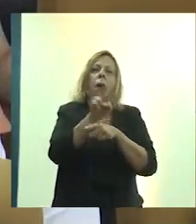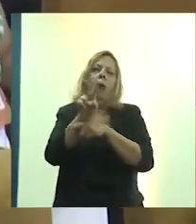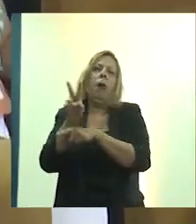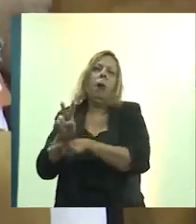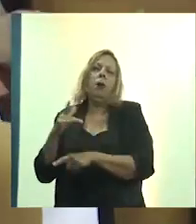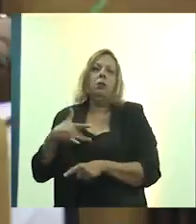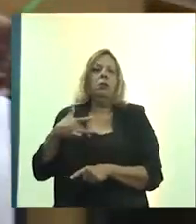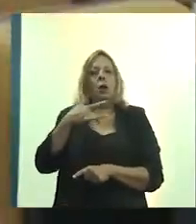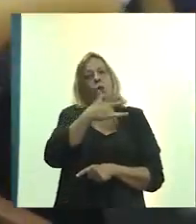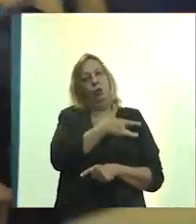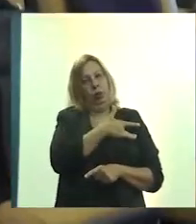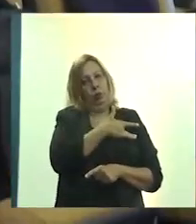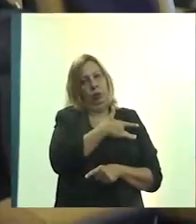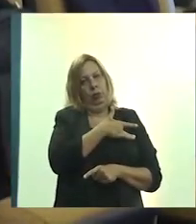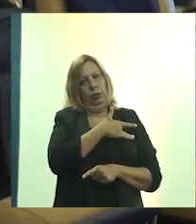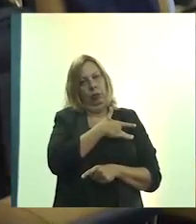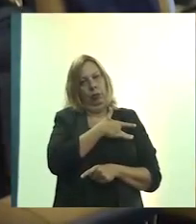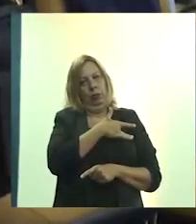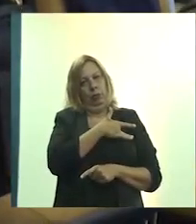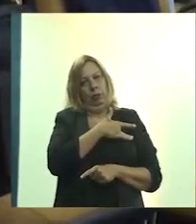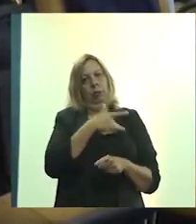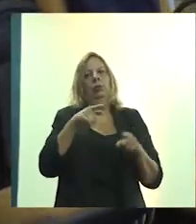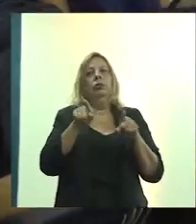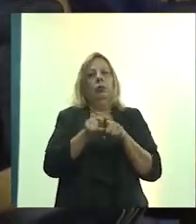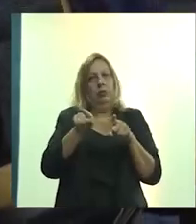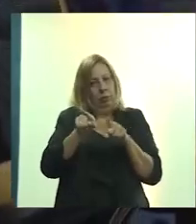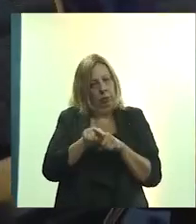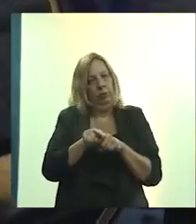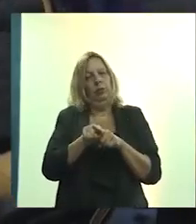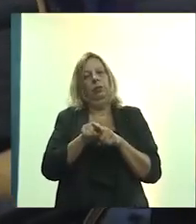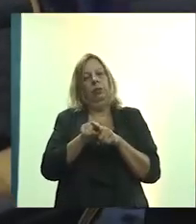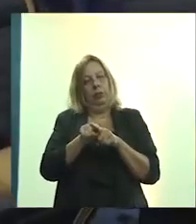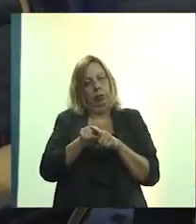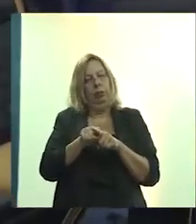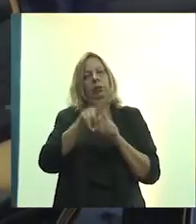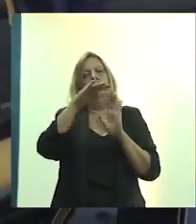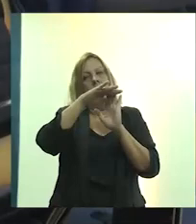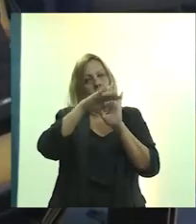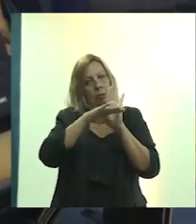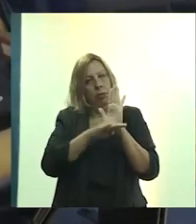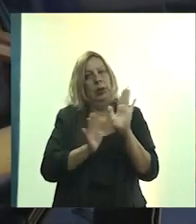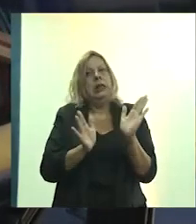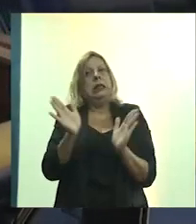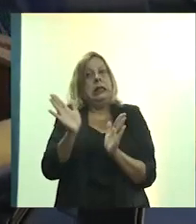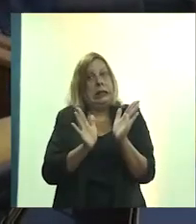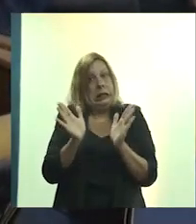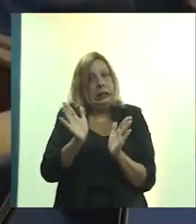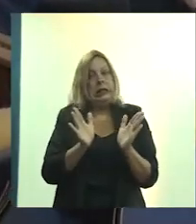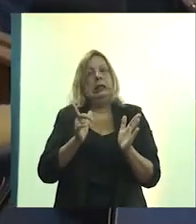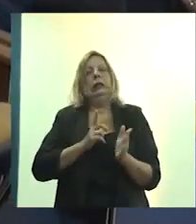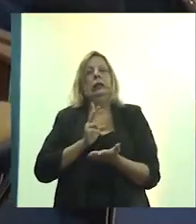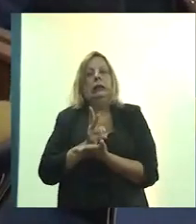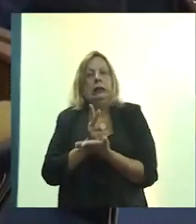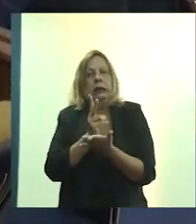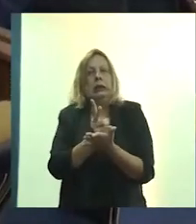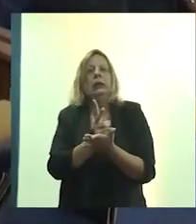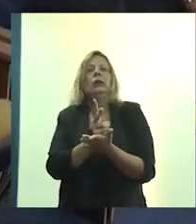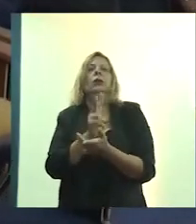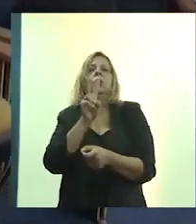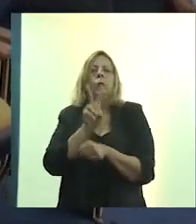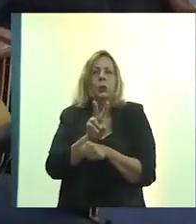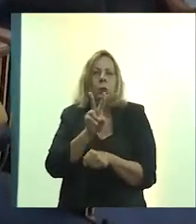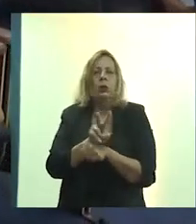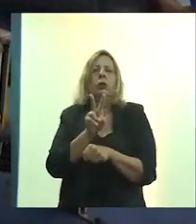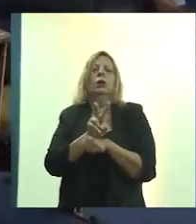E trabalha em cima desses princípios de universalidade, da acessibilidade, da continuidade do cuidado, integralidade,